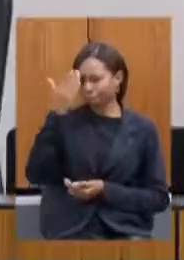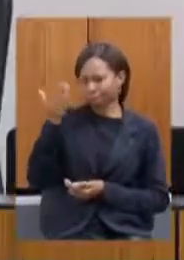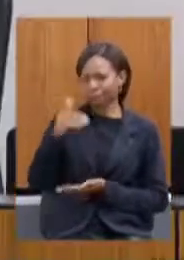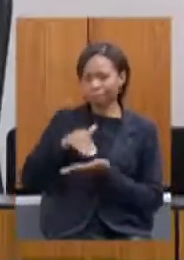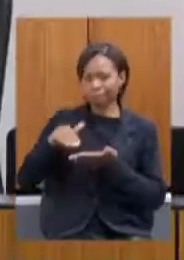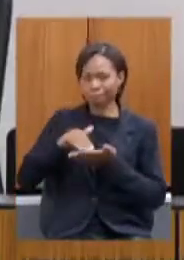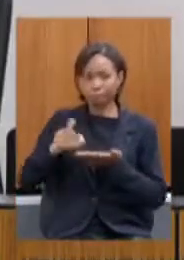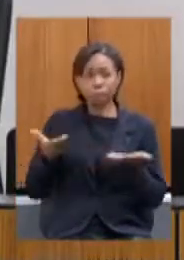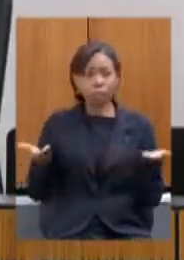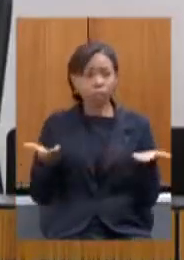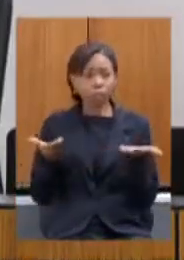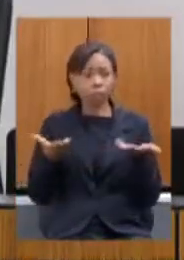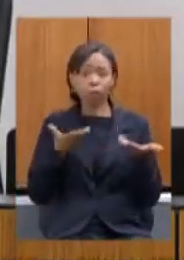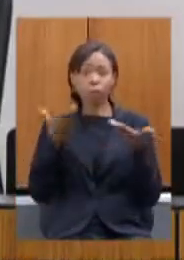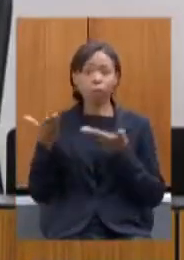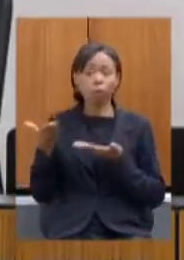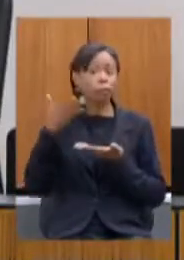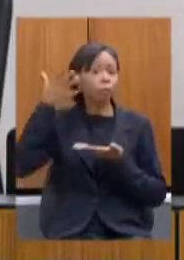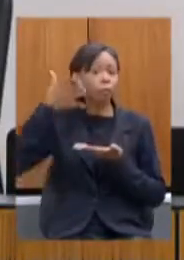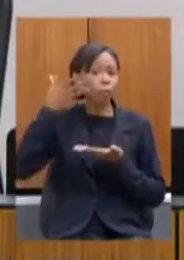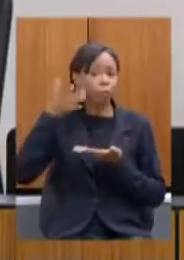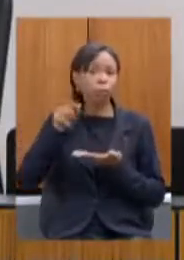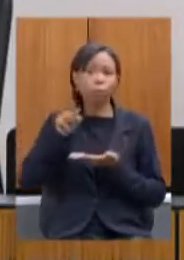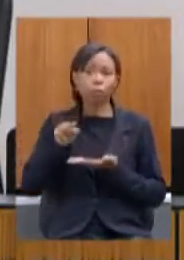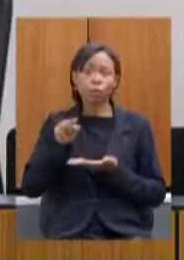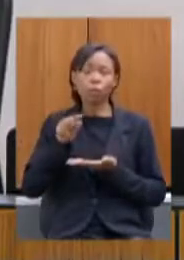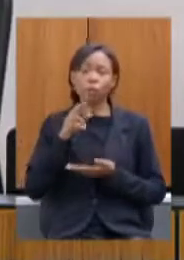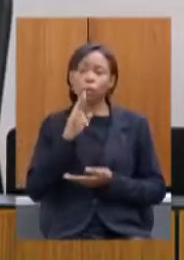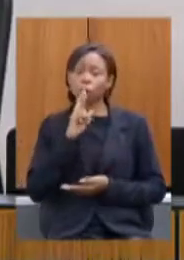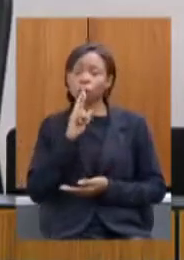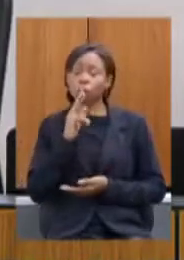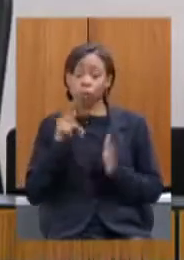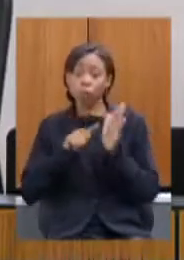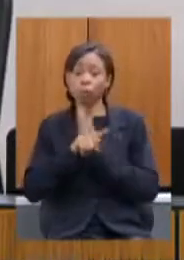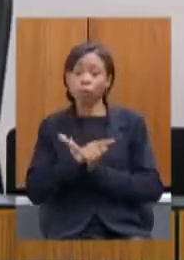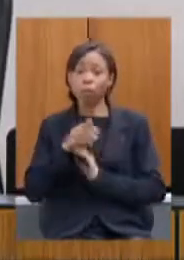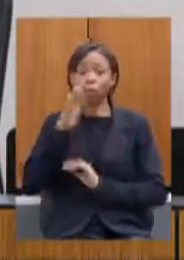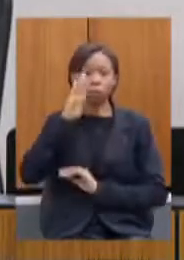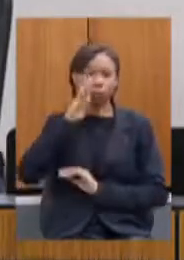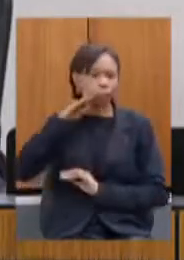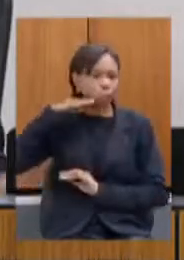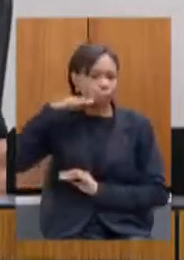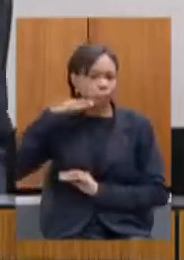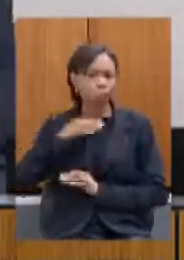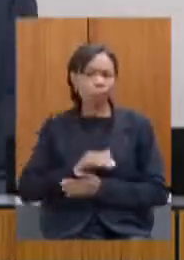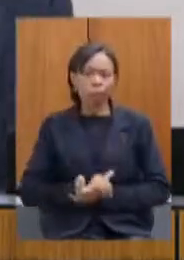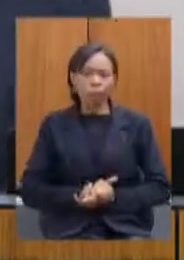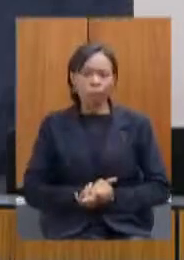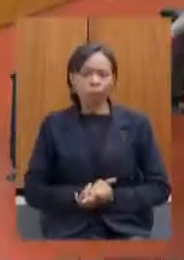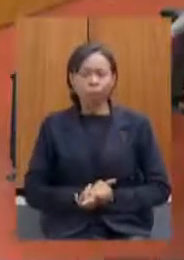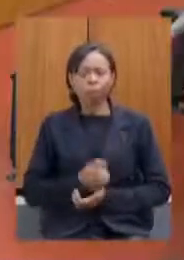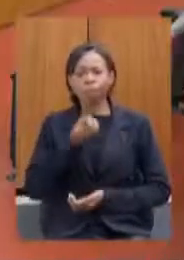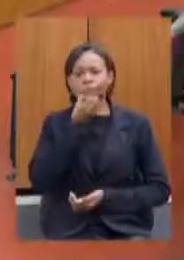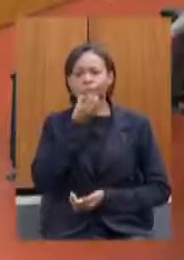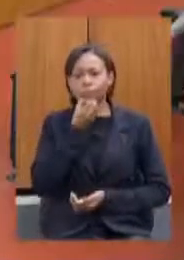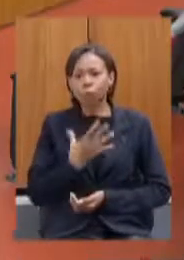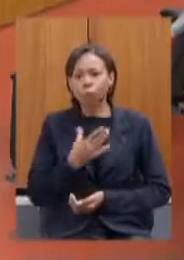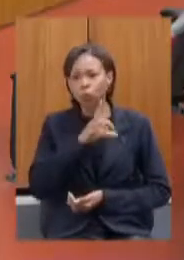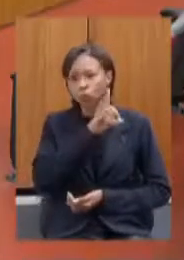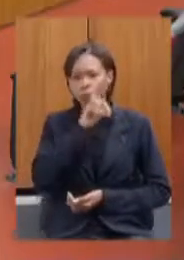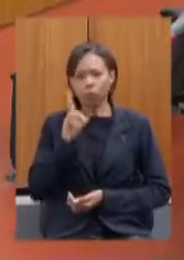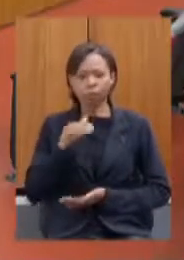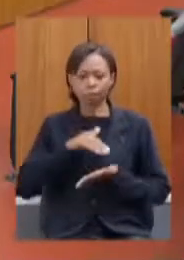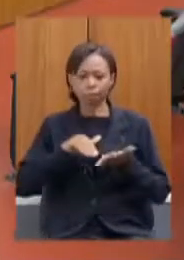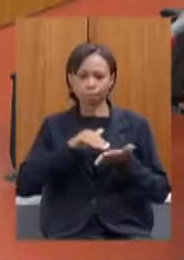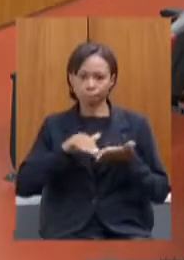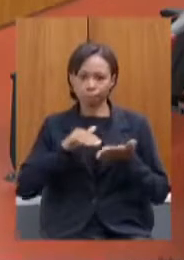passa a fala agora para sua intervenção a deputada Beatriz Serqueira bom dia secretário os